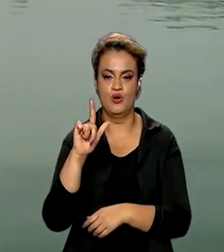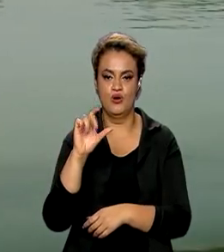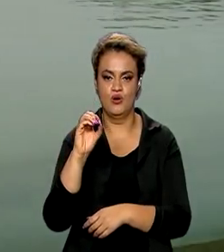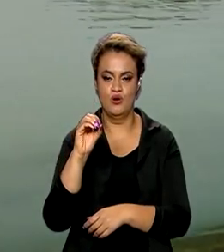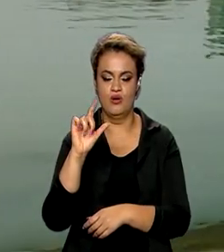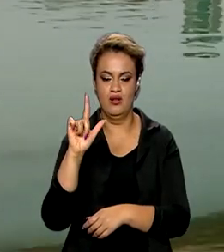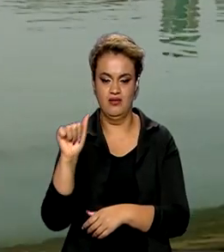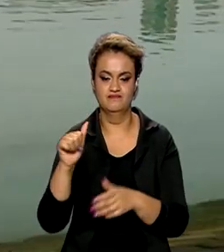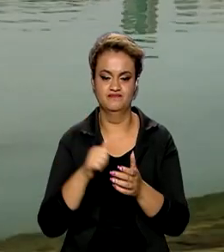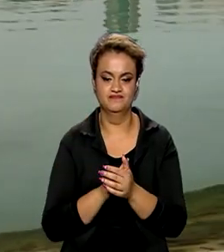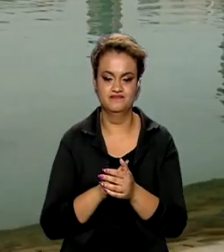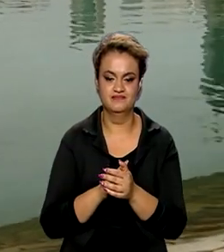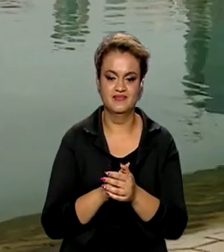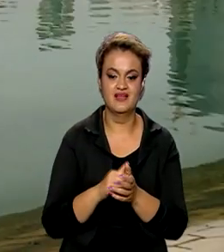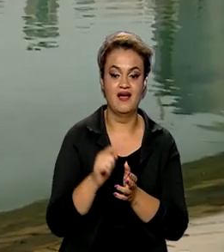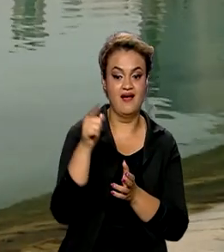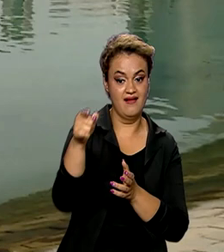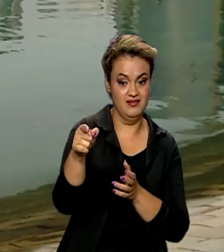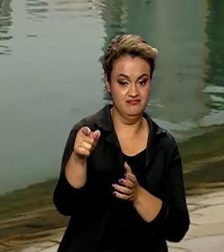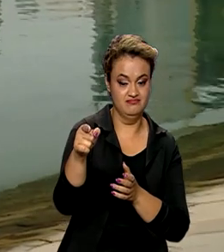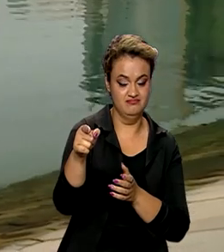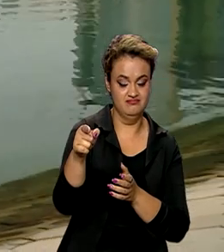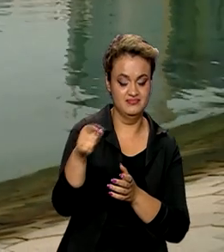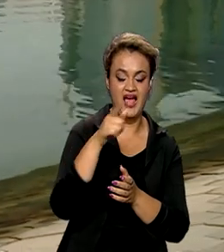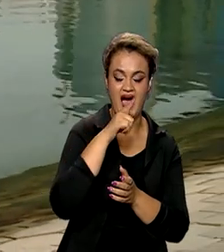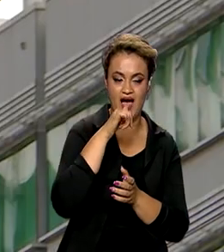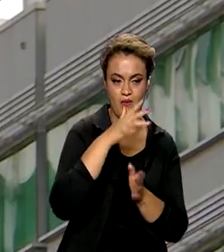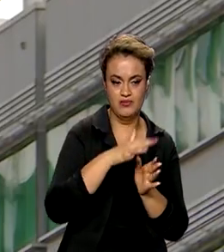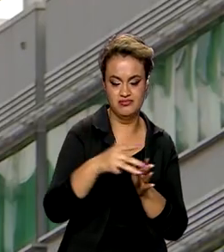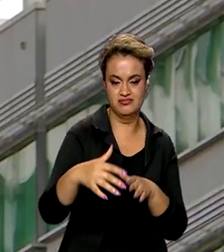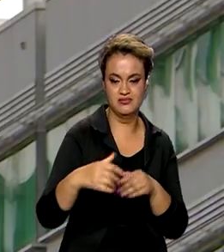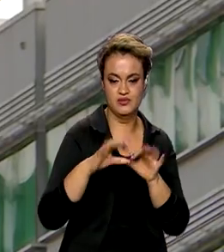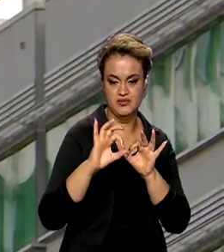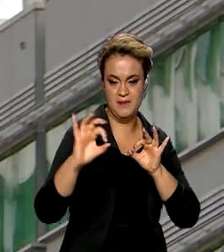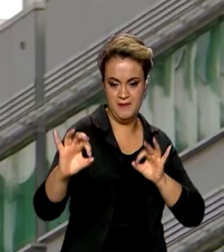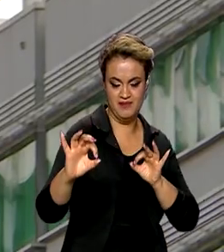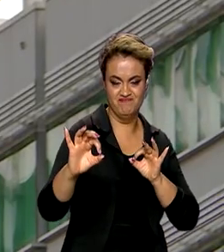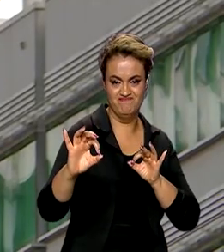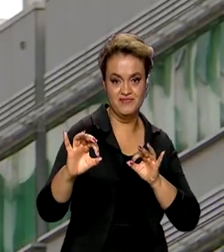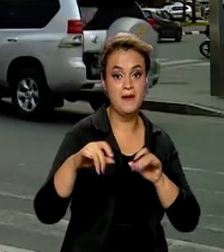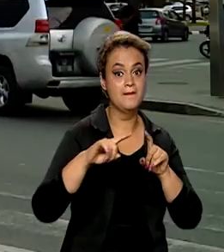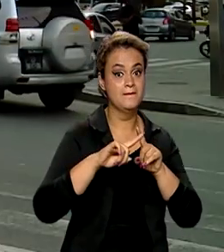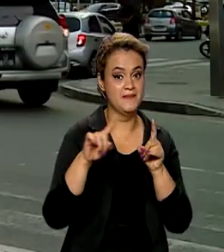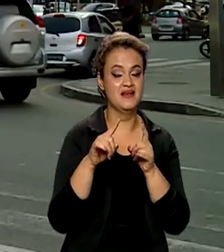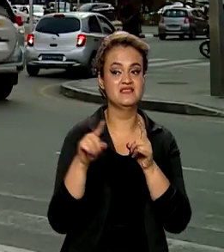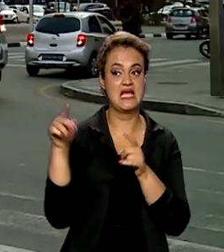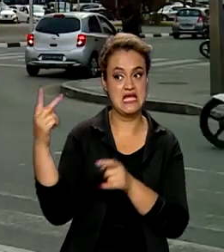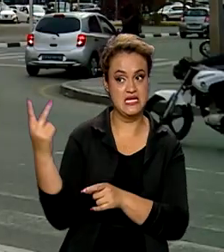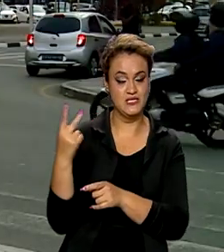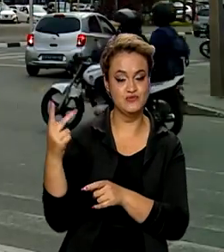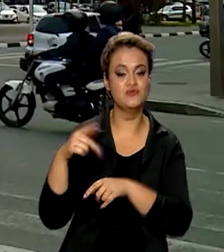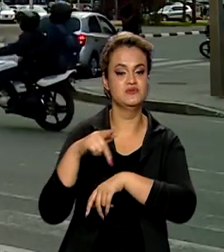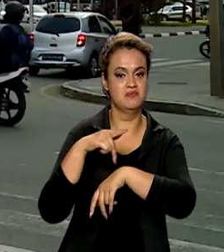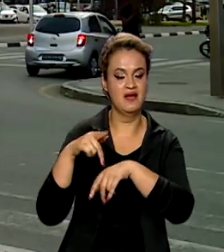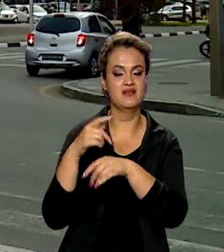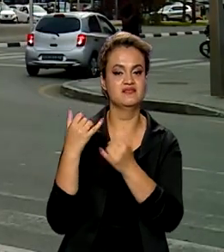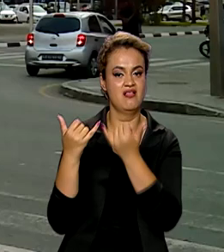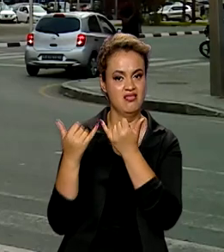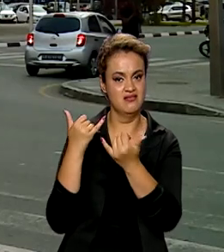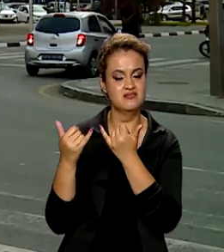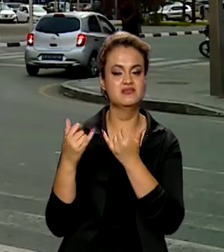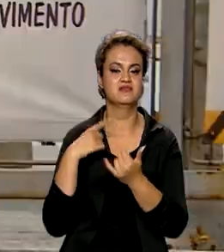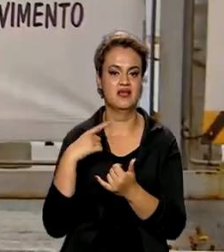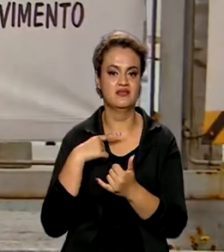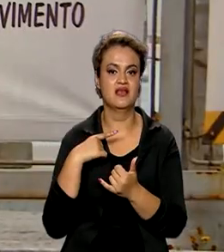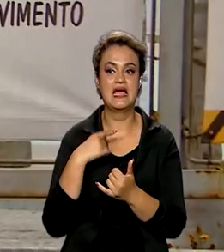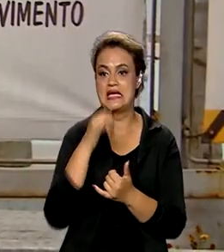Separados por um oceano, aproximados pela história. Assim como o Brasil, Angola foi colônia de Portugal e, por